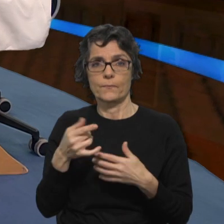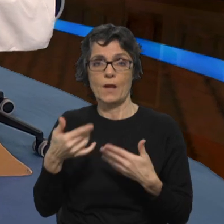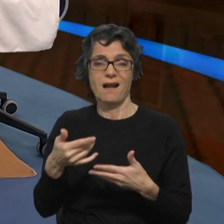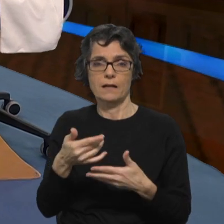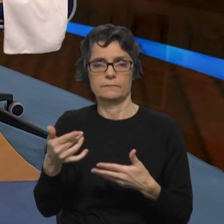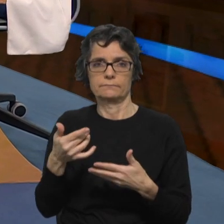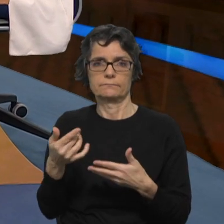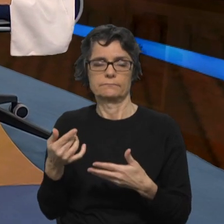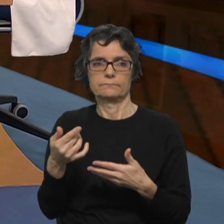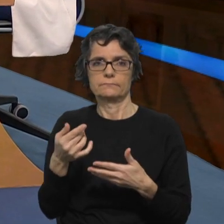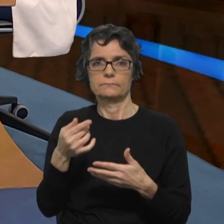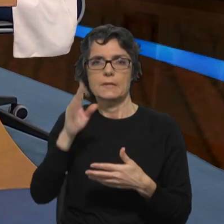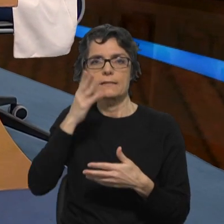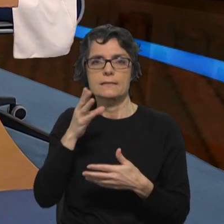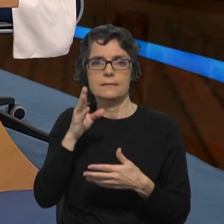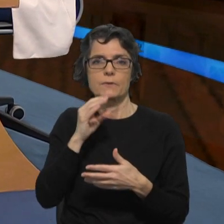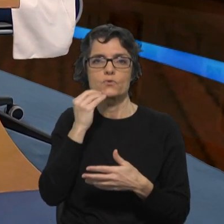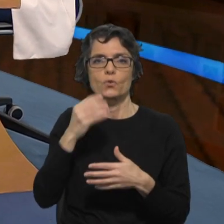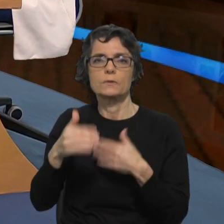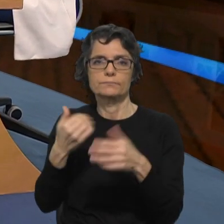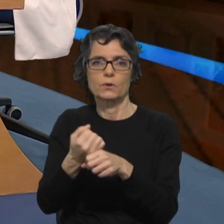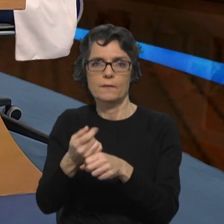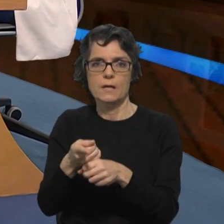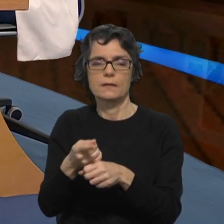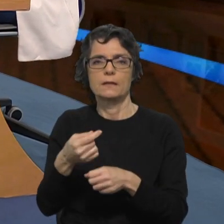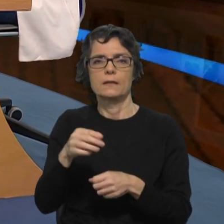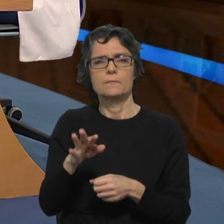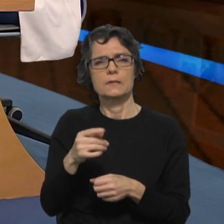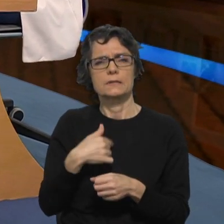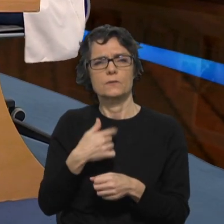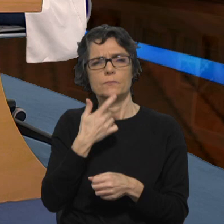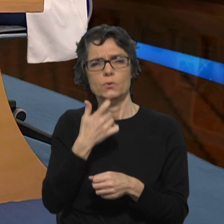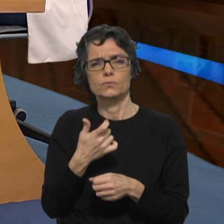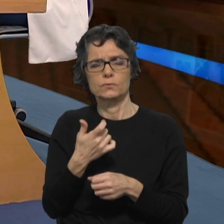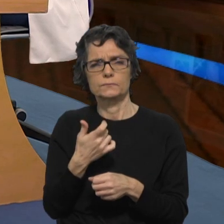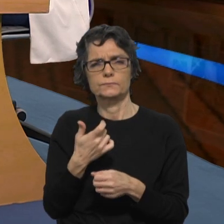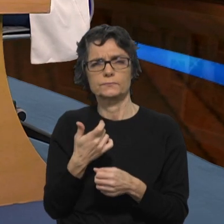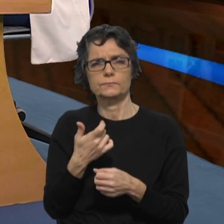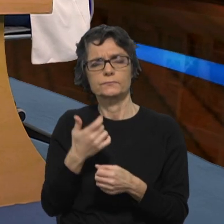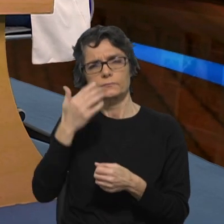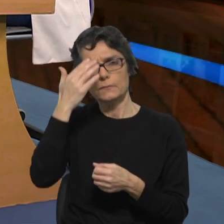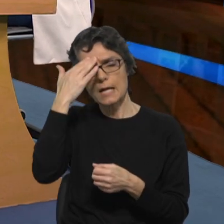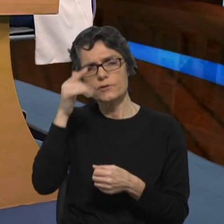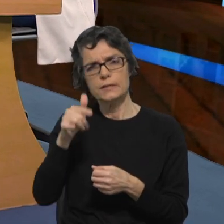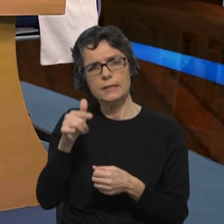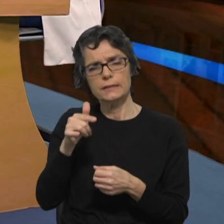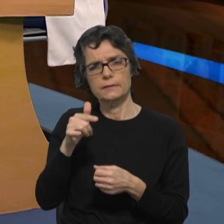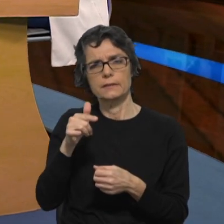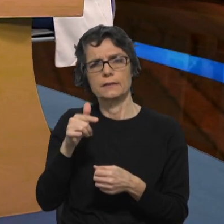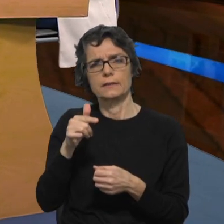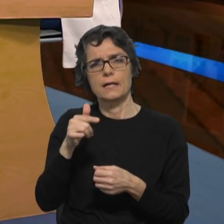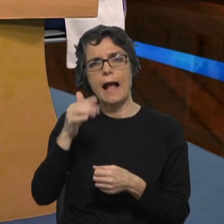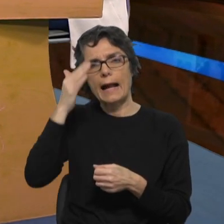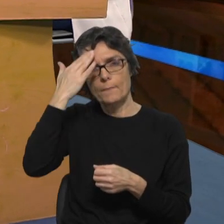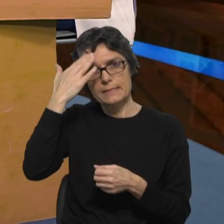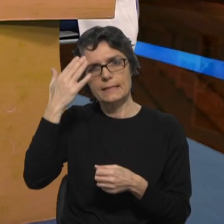Pode ser também, e agora começava pela Inês, pode estar aí também um referencial de maturidade democrática, a capacidade de